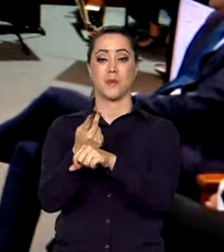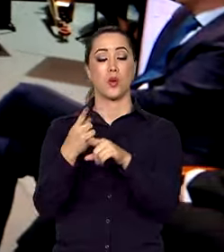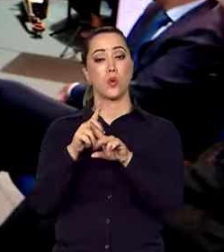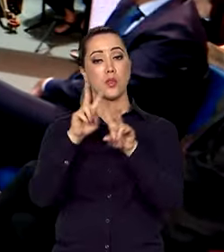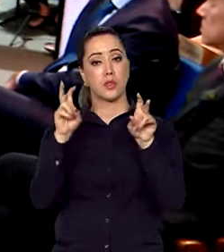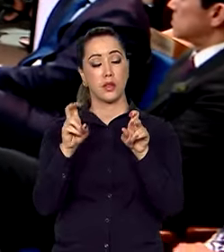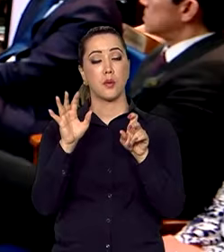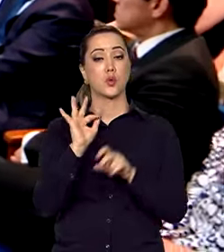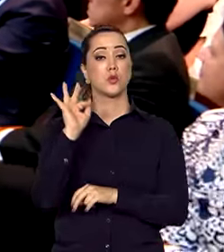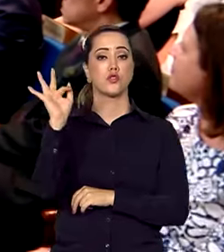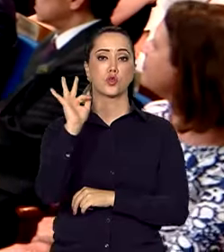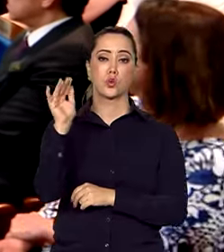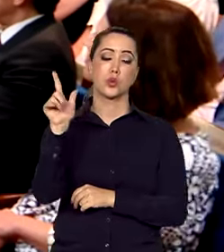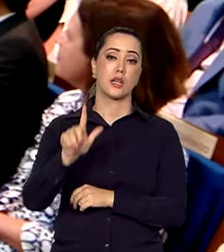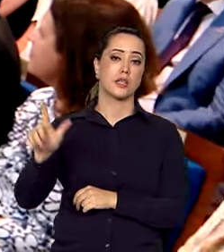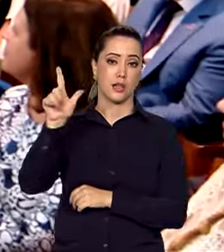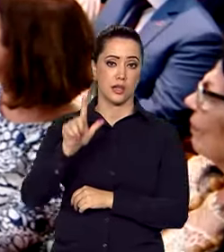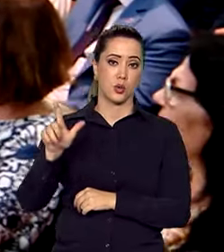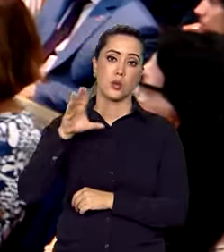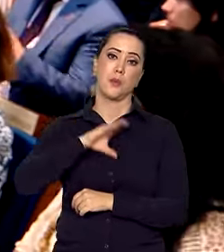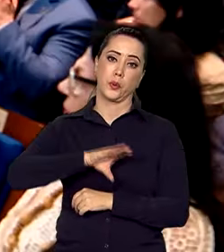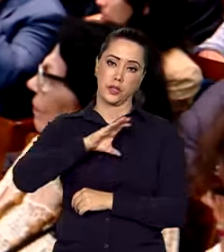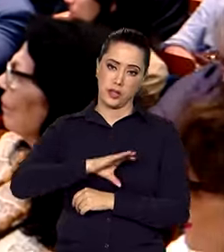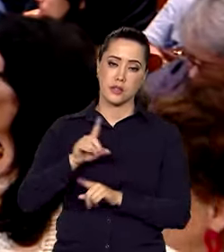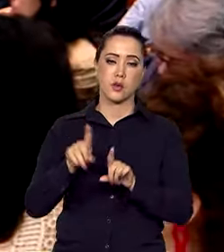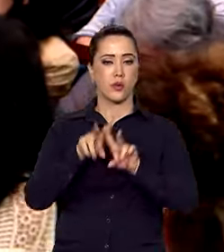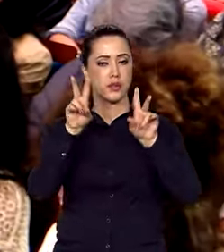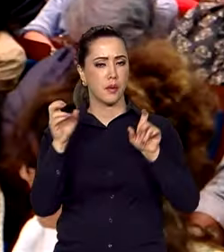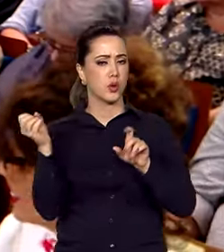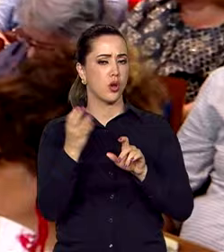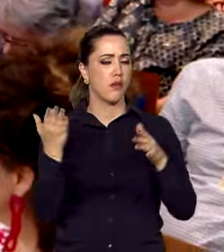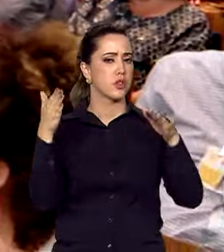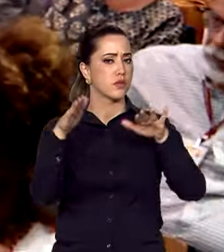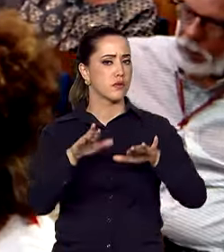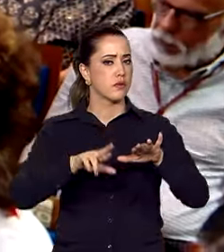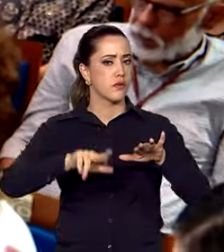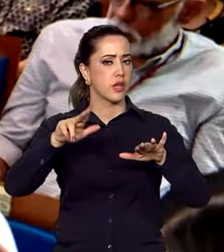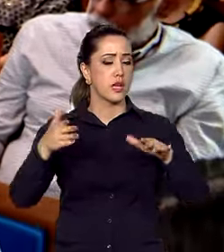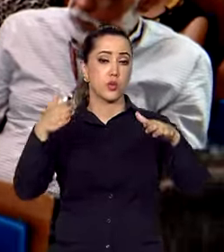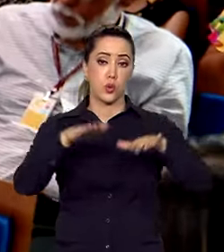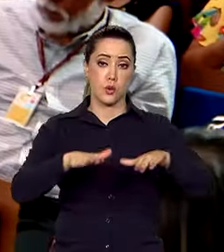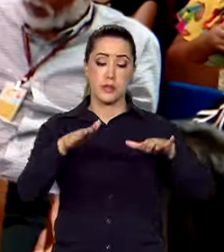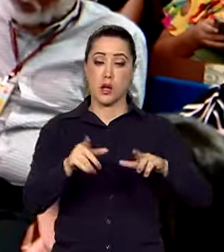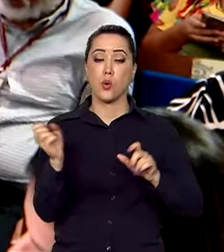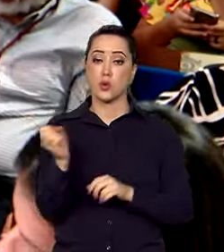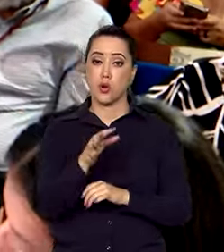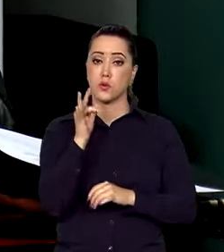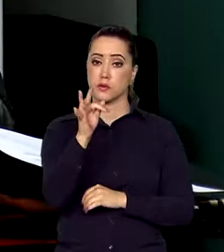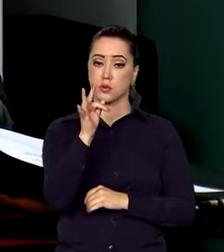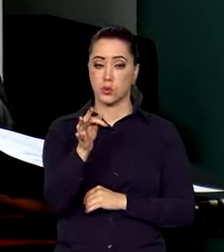literatura lusófona e como as novas gerações trazem diversidade, inclusão e novas perspectivas para a língua